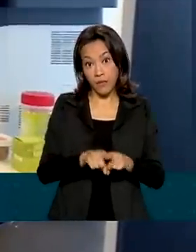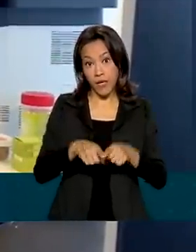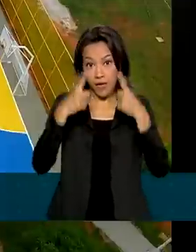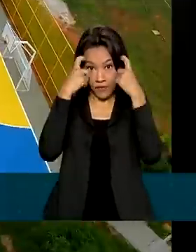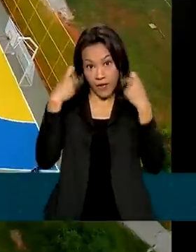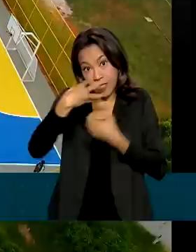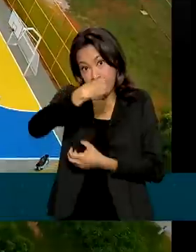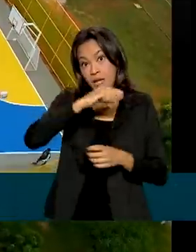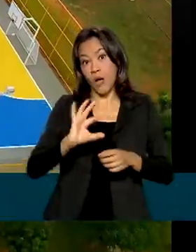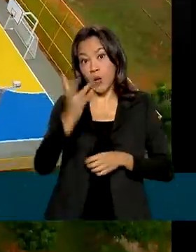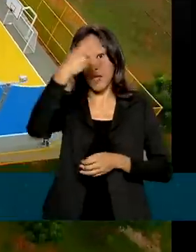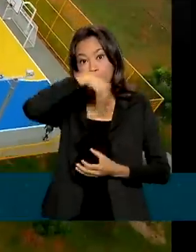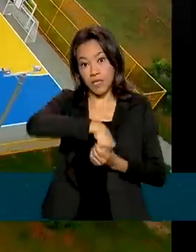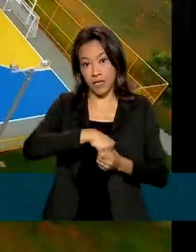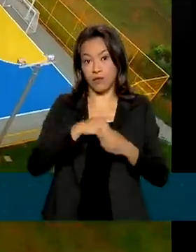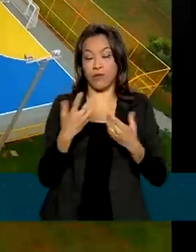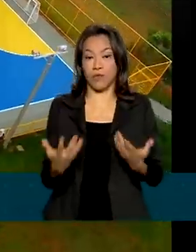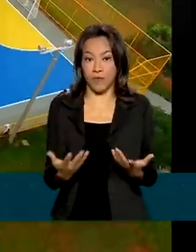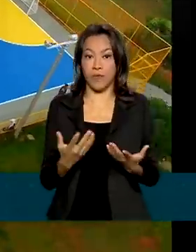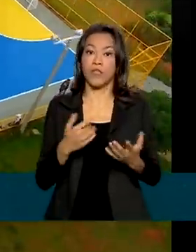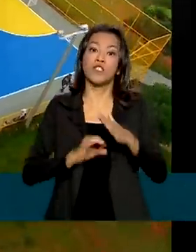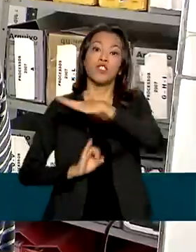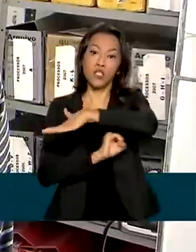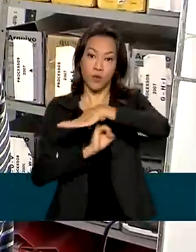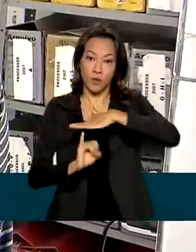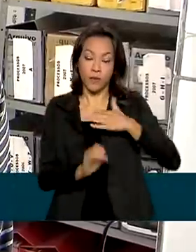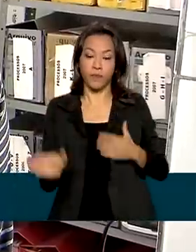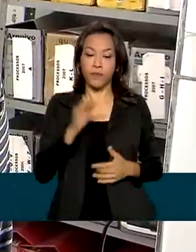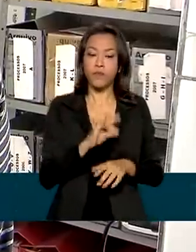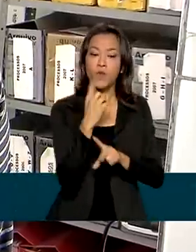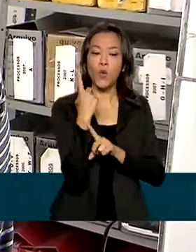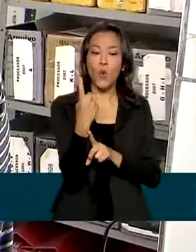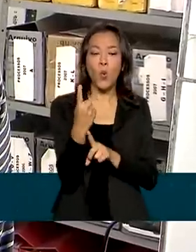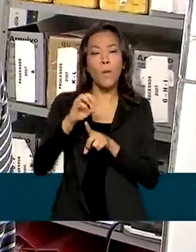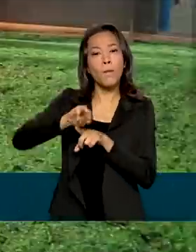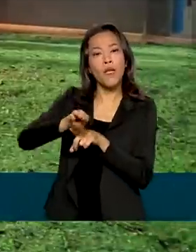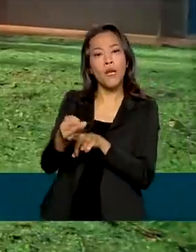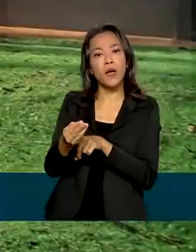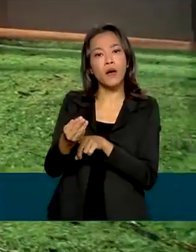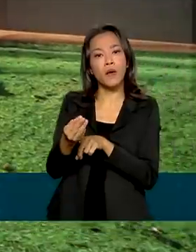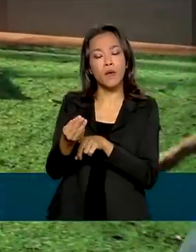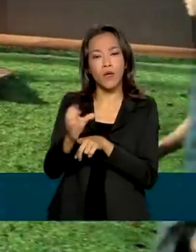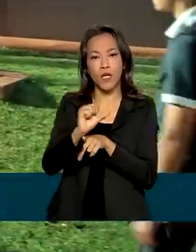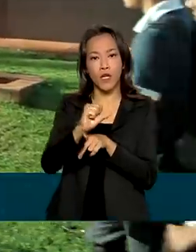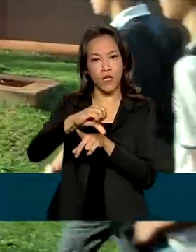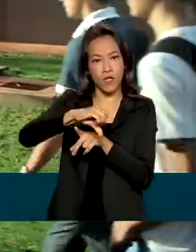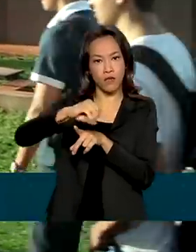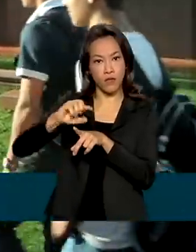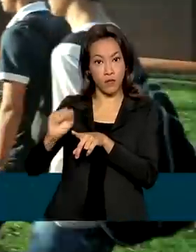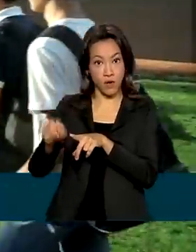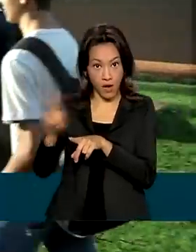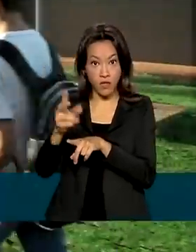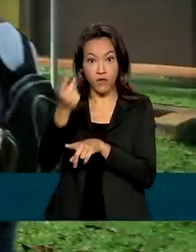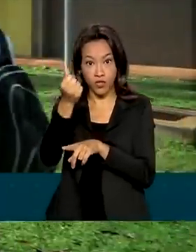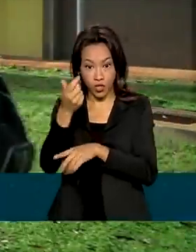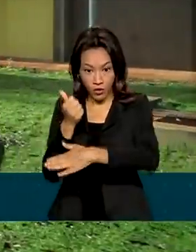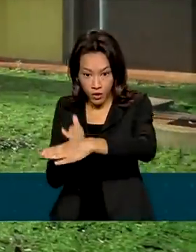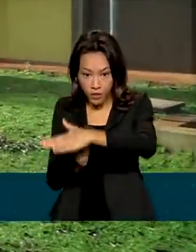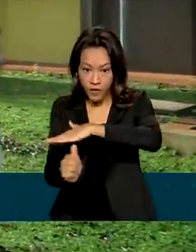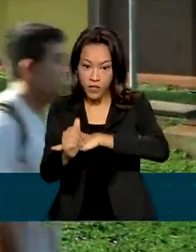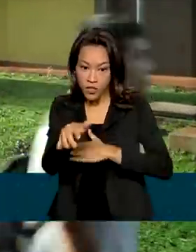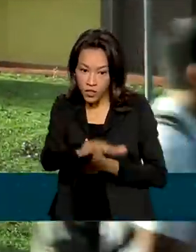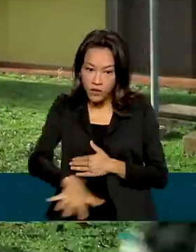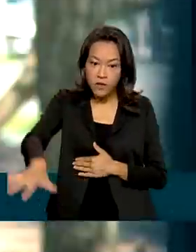institucional. Em 2021, cerca de 1 milhão e 900 mil reais foram investidos no Sistema Nacional de Atendimento